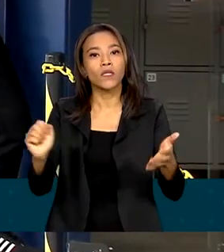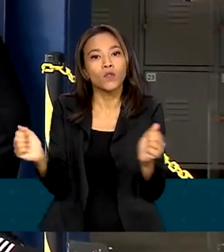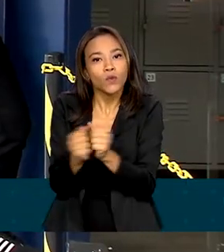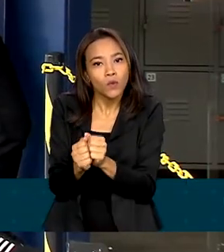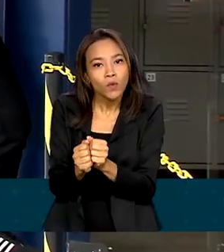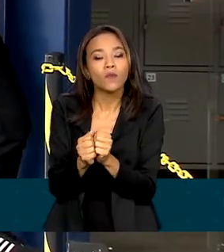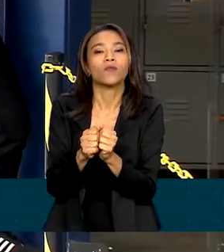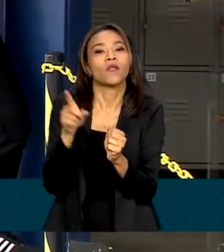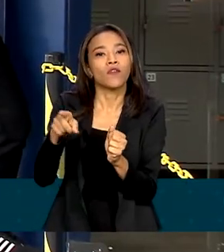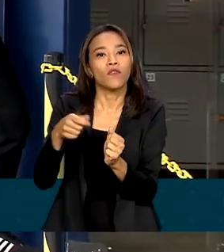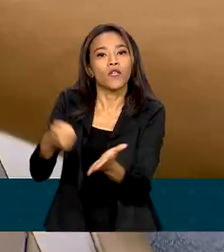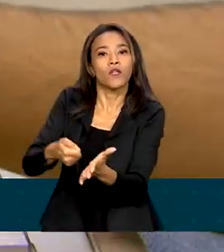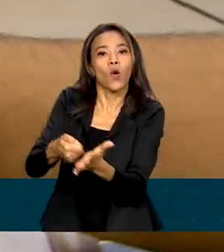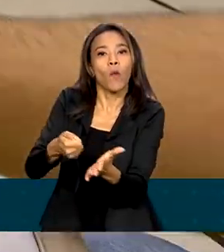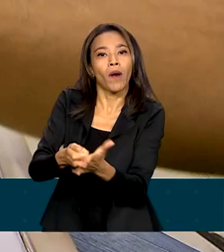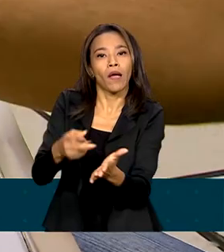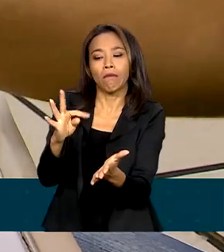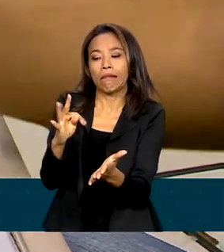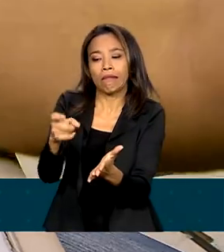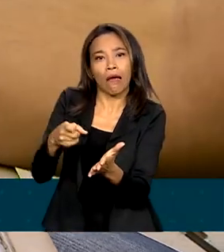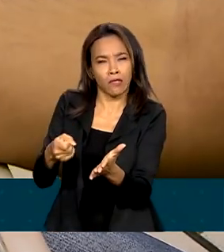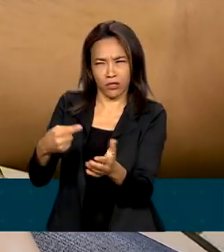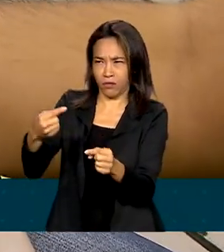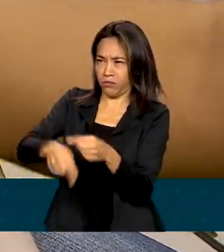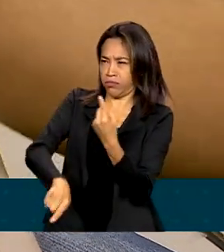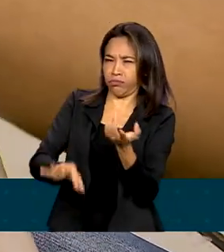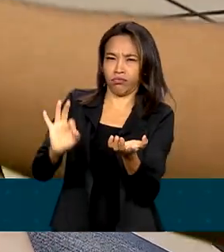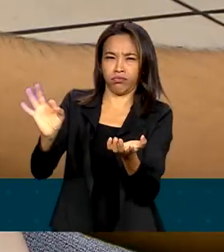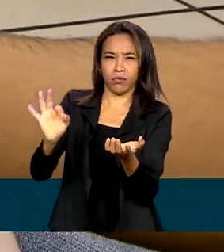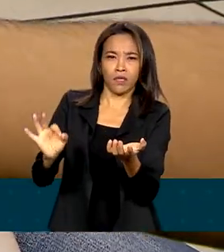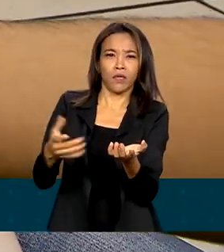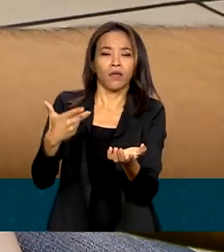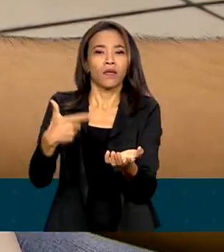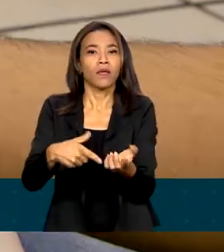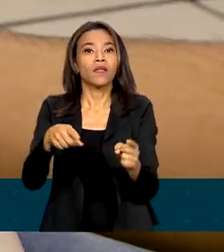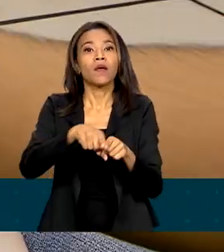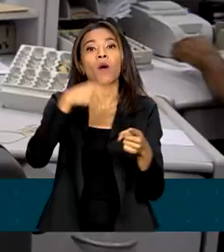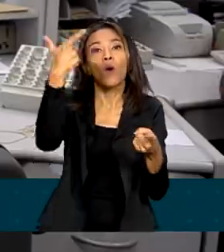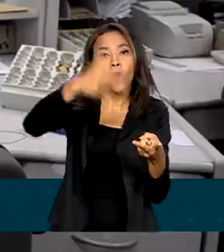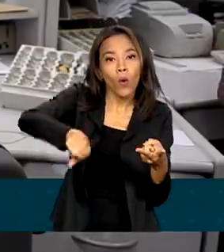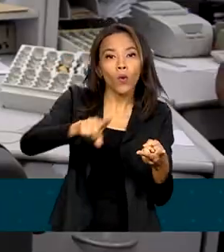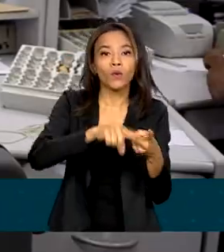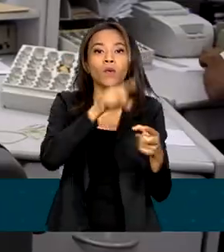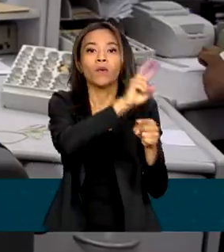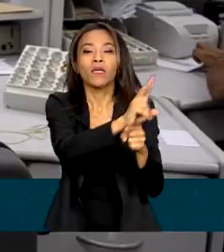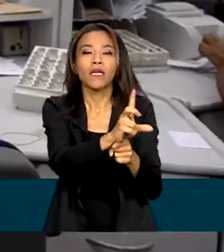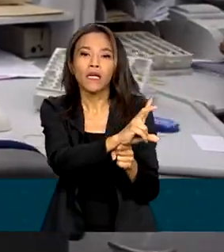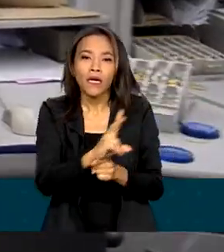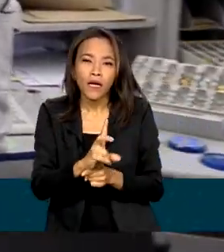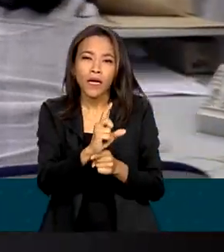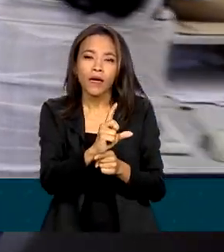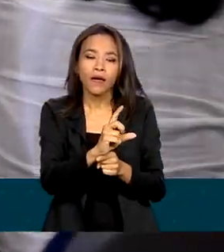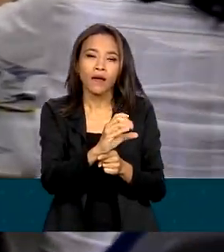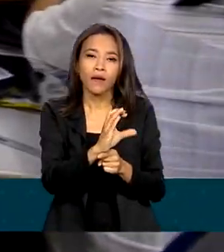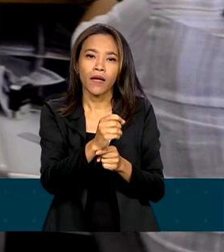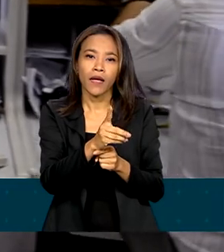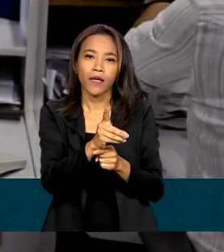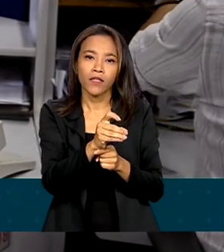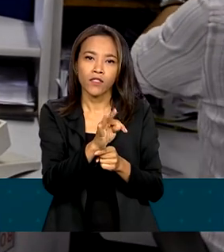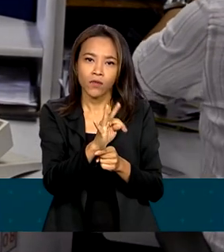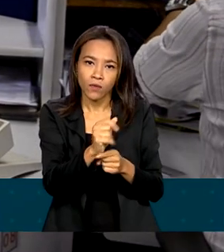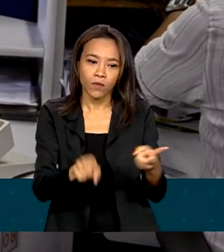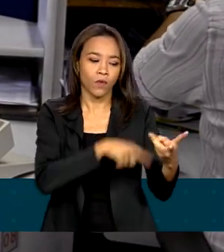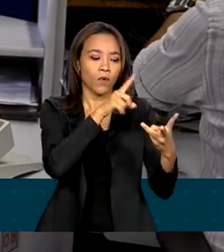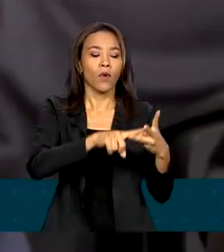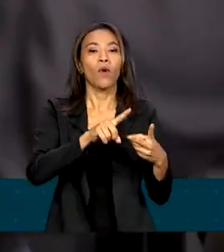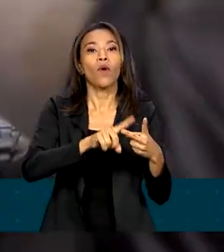cobradas indevidamente, que deixaram de retirar cotas de cooperativas de crédito ou de consórcios ou contas encerradas